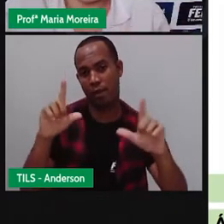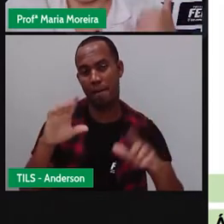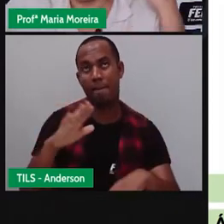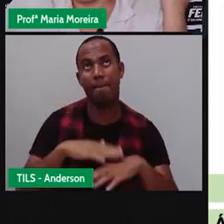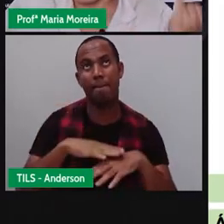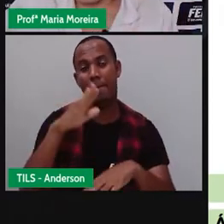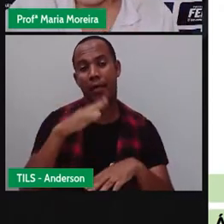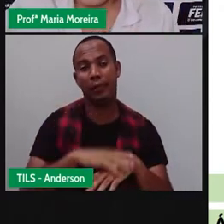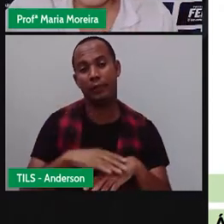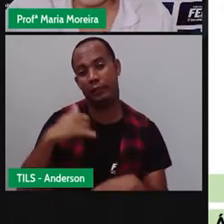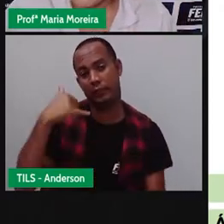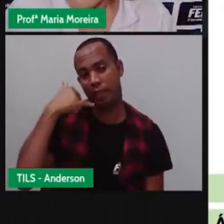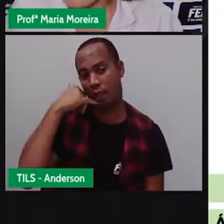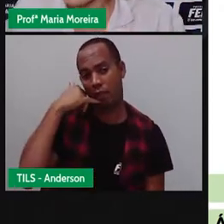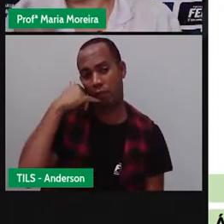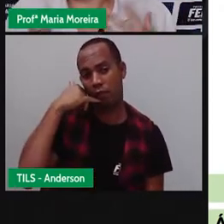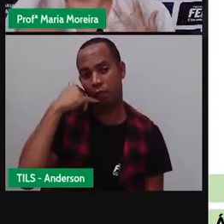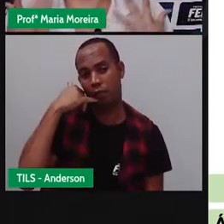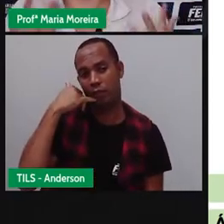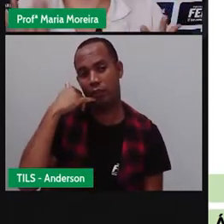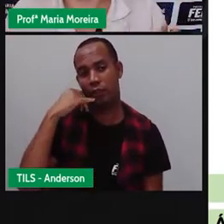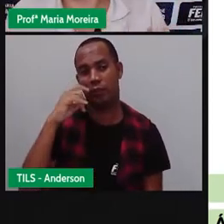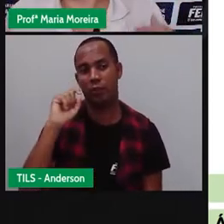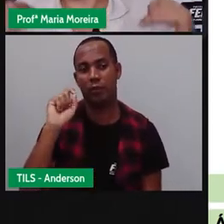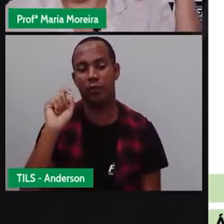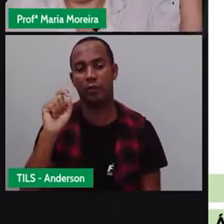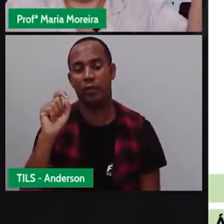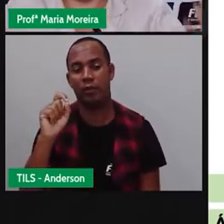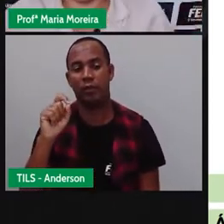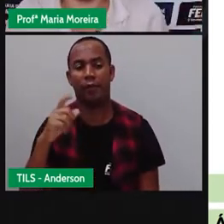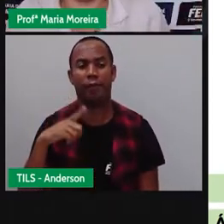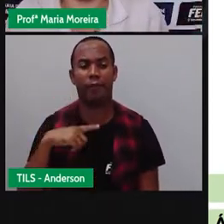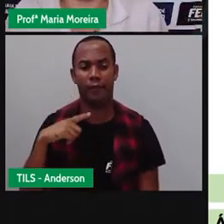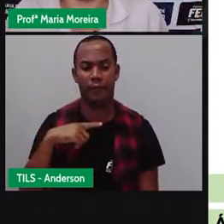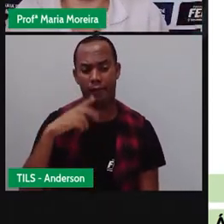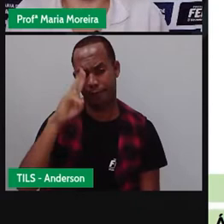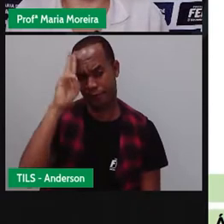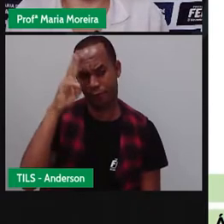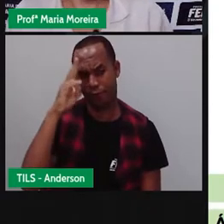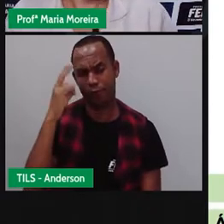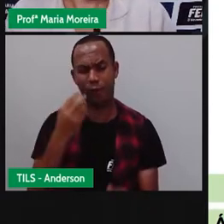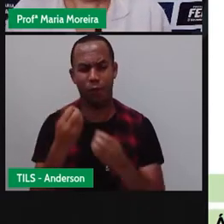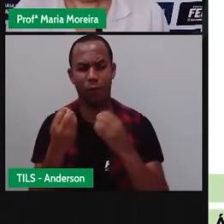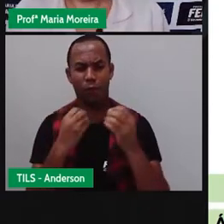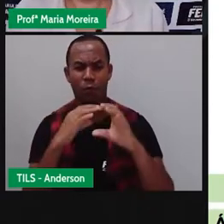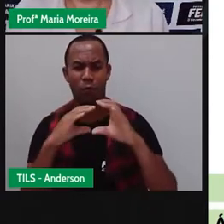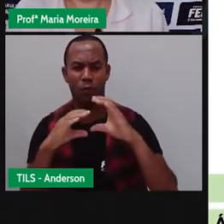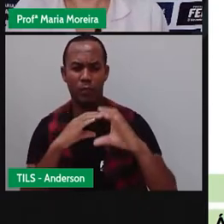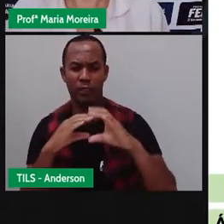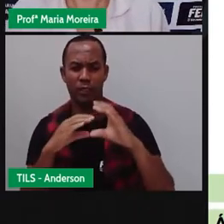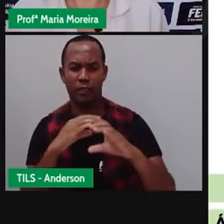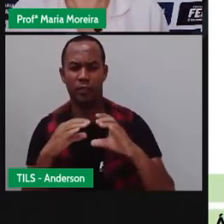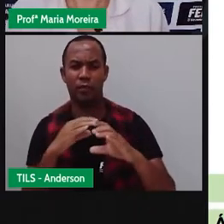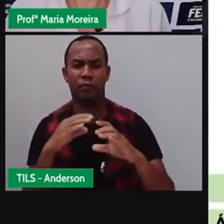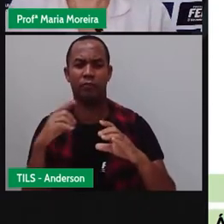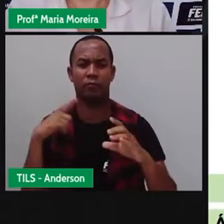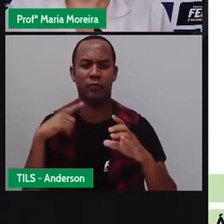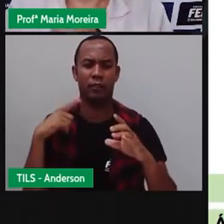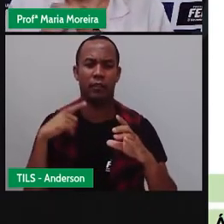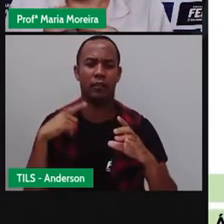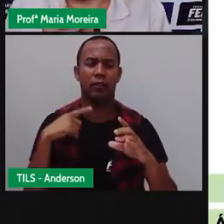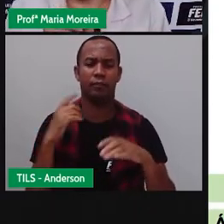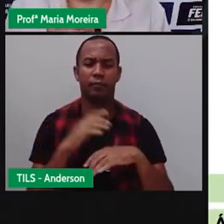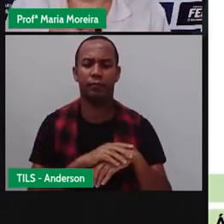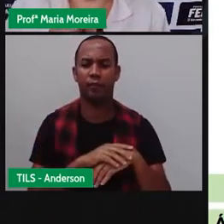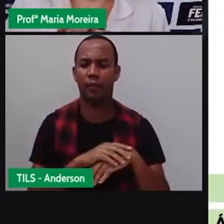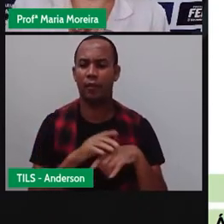em mais o quê? Telefone, mas existe aí uma história por trás dos meios de comunicação. E, né? Tem uma